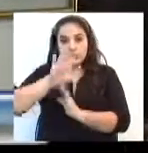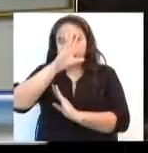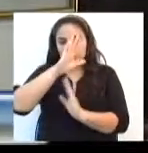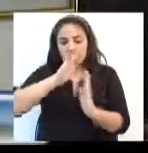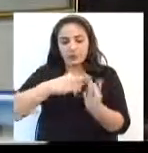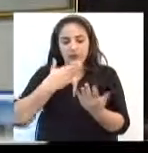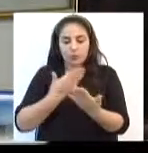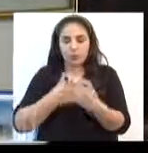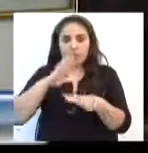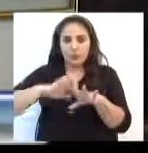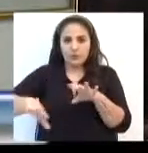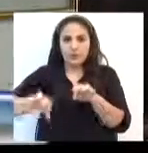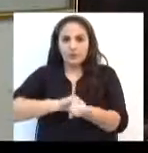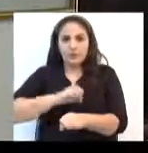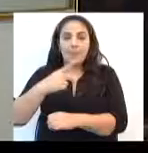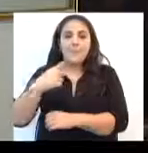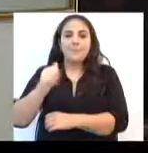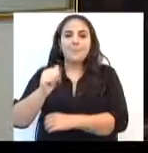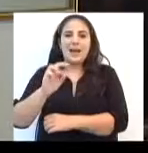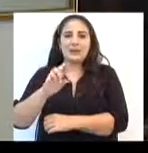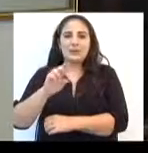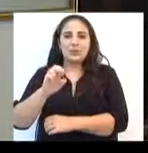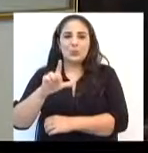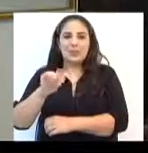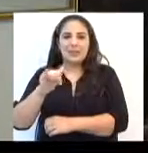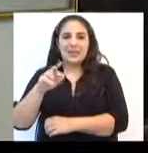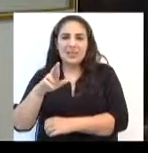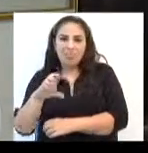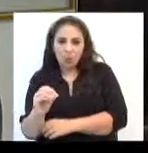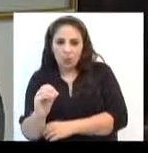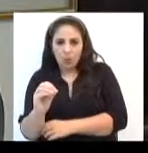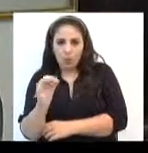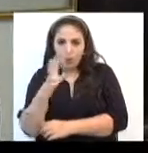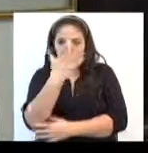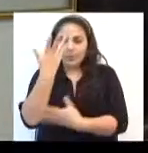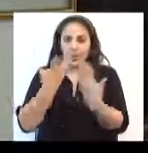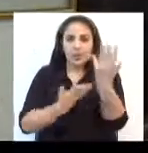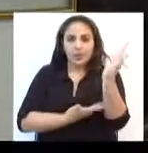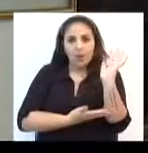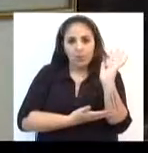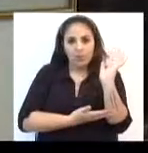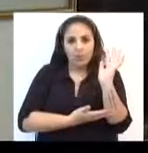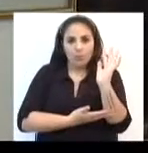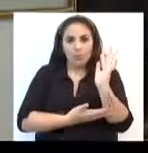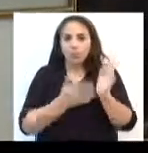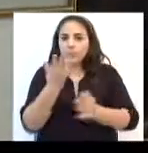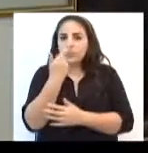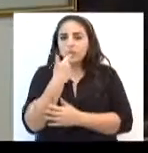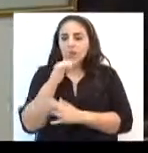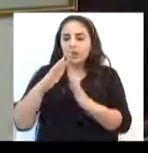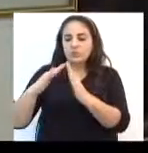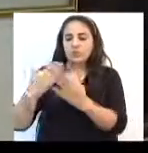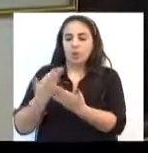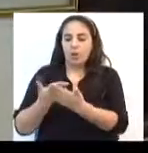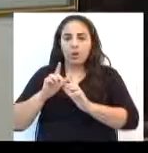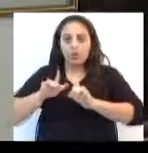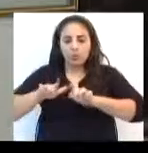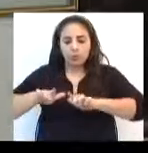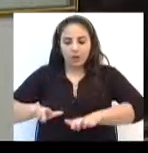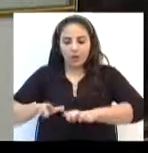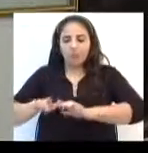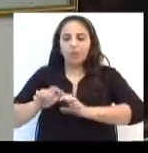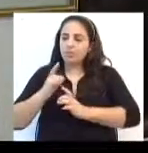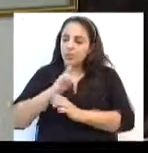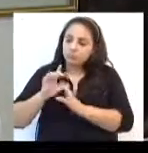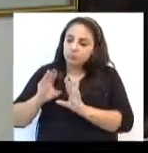escolar a formação do Patrulheiro Ambiental Mirim. A escola é o lugar onde a criança recebe toda a